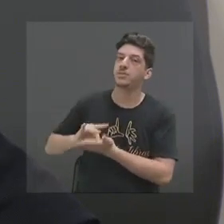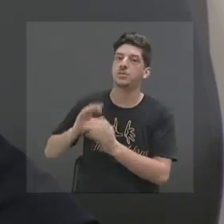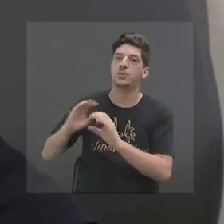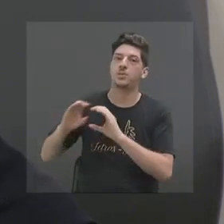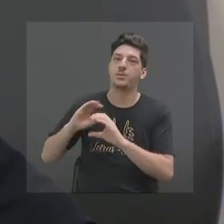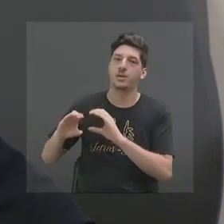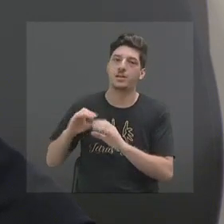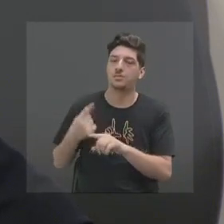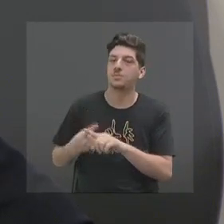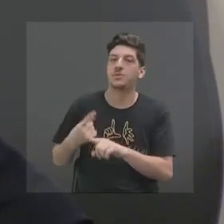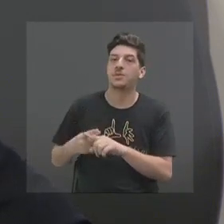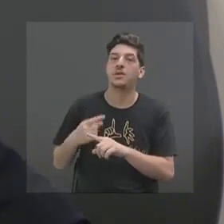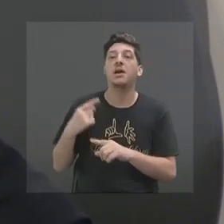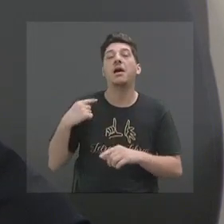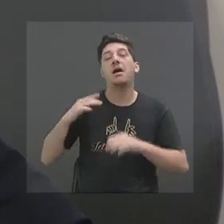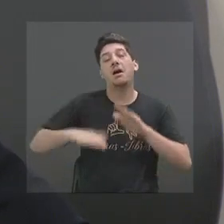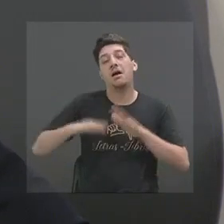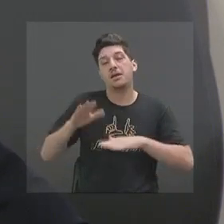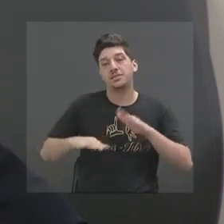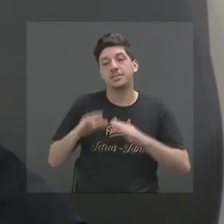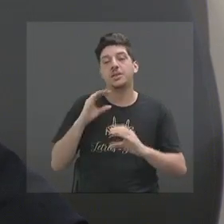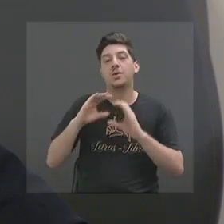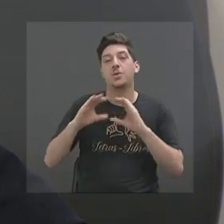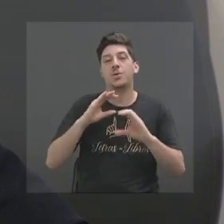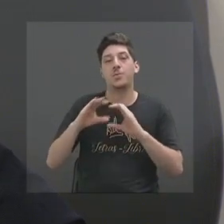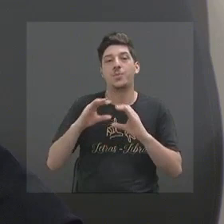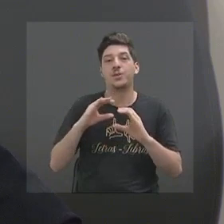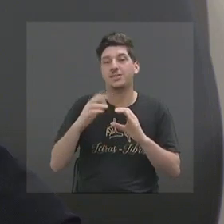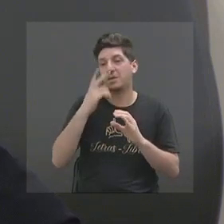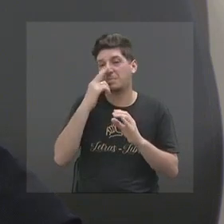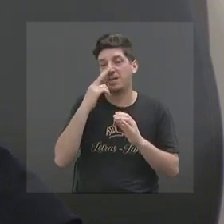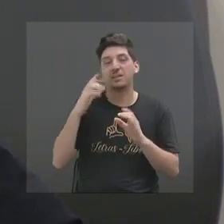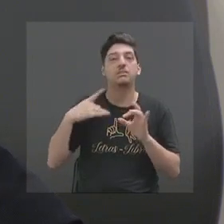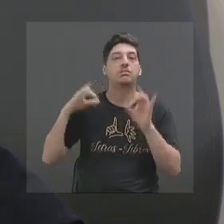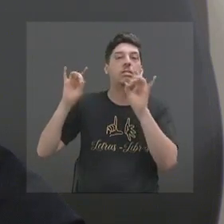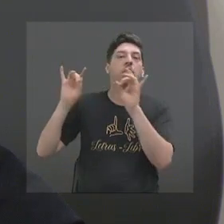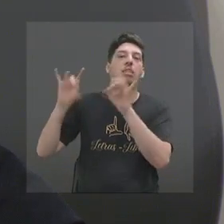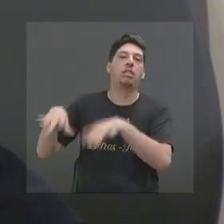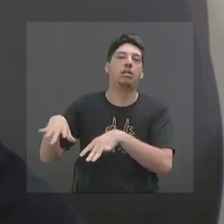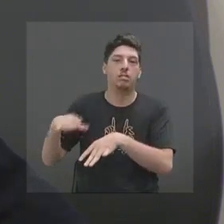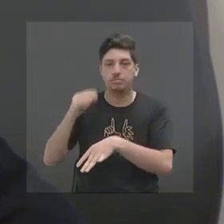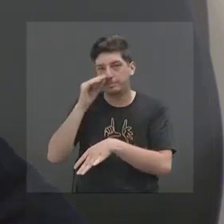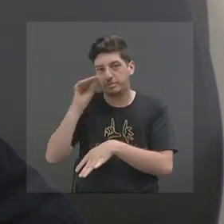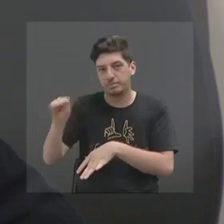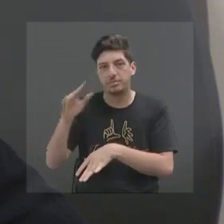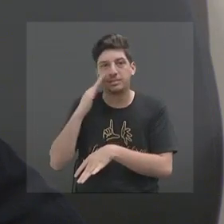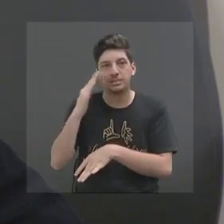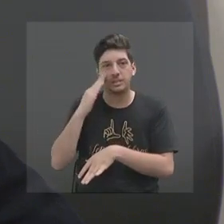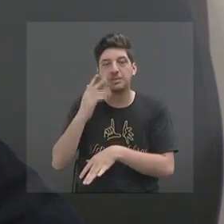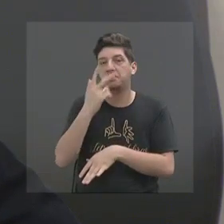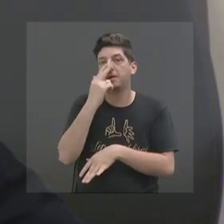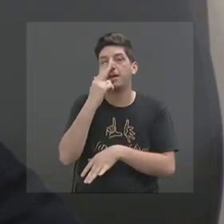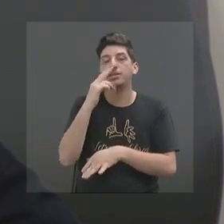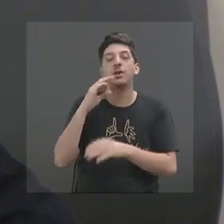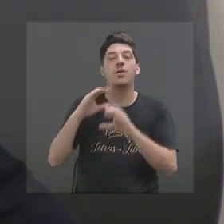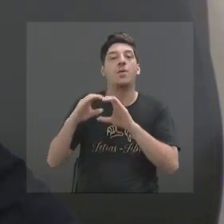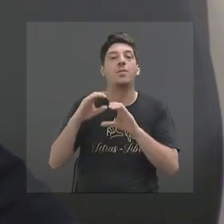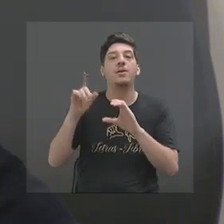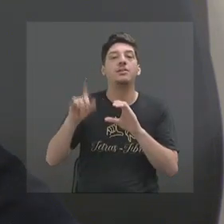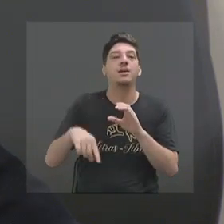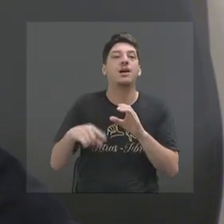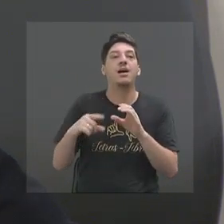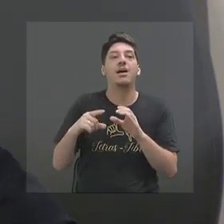Por quê? Porque, normalmente, a comunicação é deixada de lado. A comunicação é como se fosse um